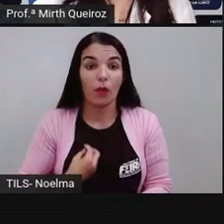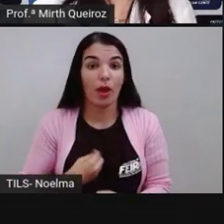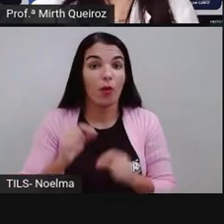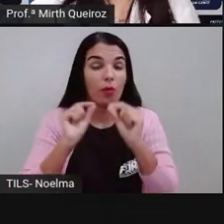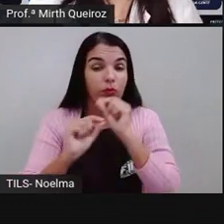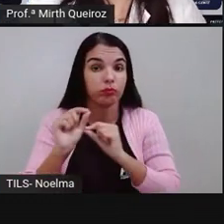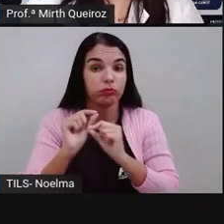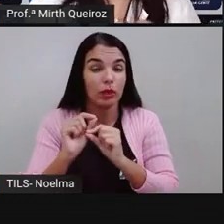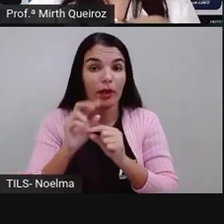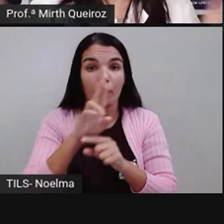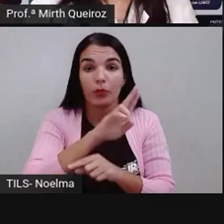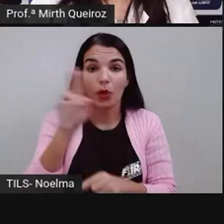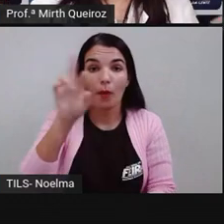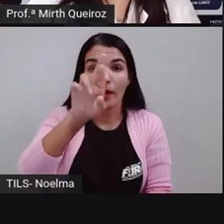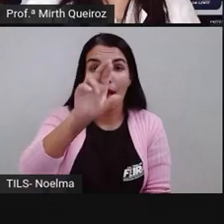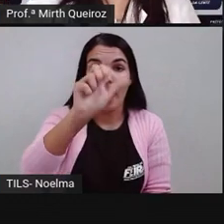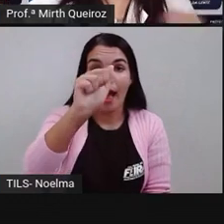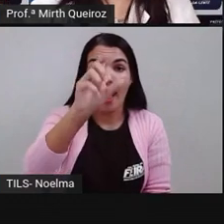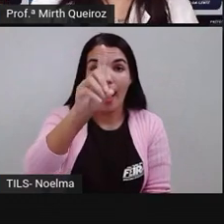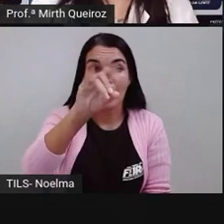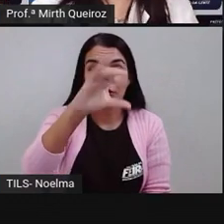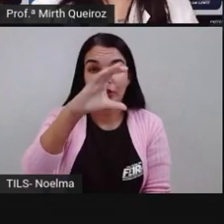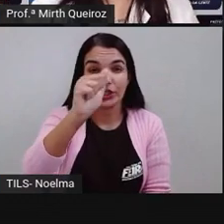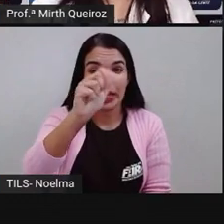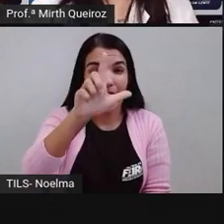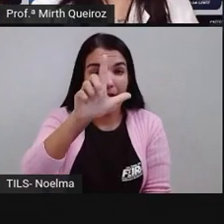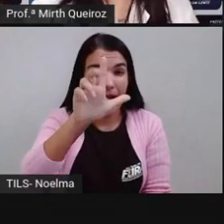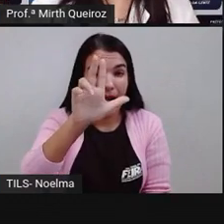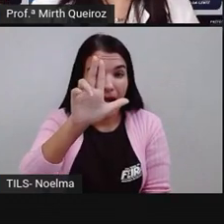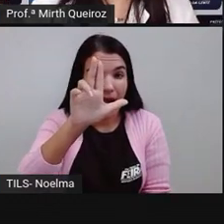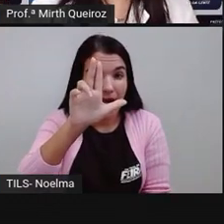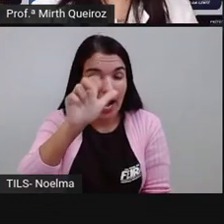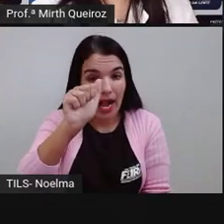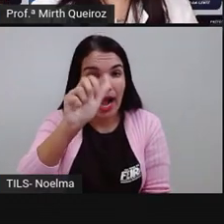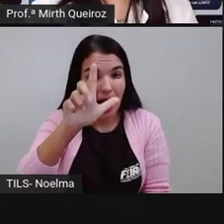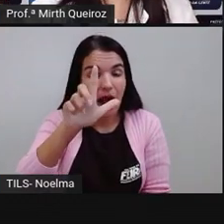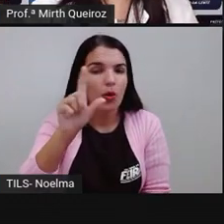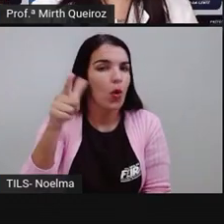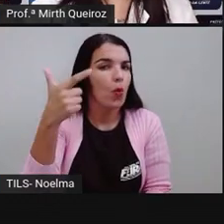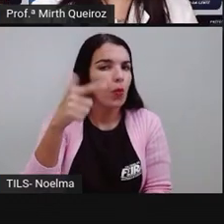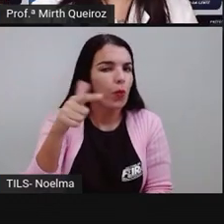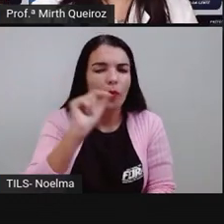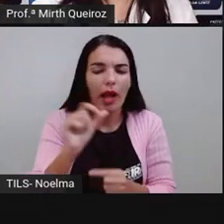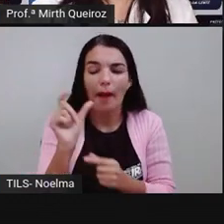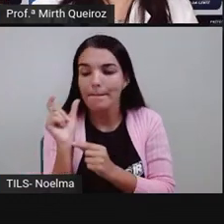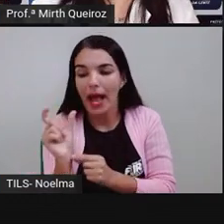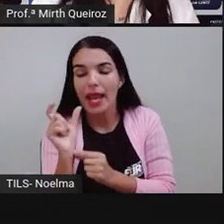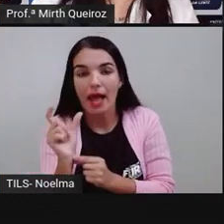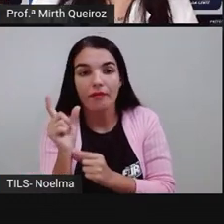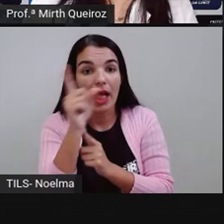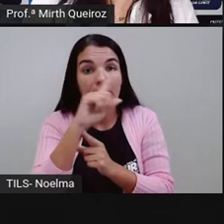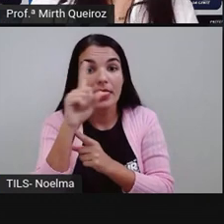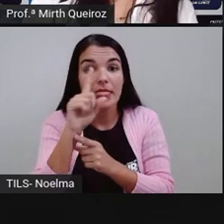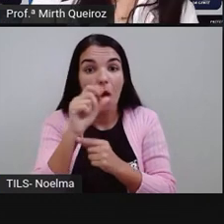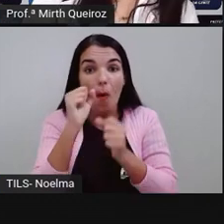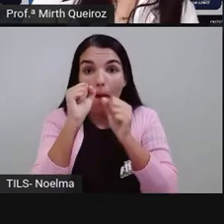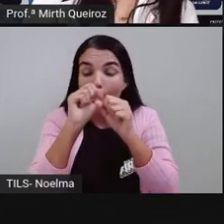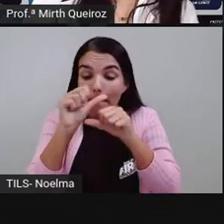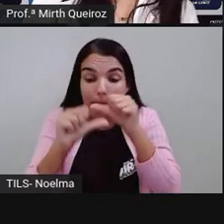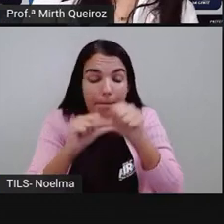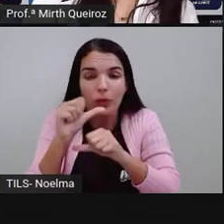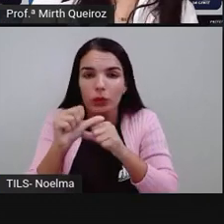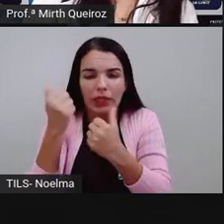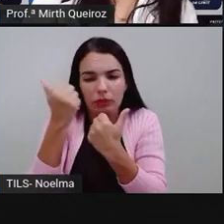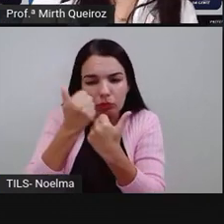radical, que é aquela parte que não muda, que ela se mantém fixa, né? No caso aí dos verbos regulares. E a